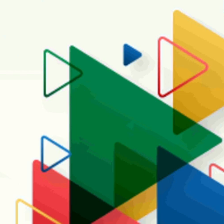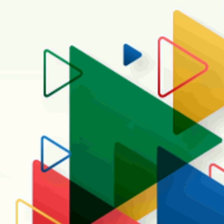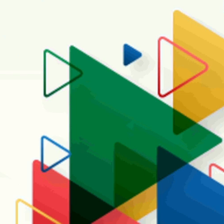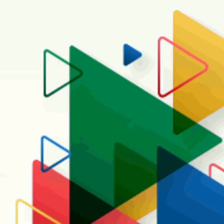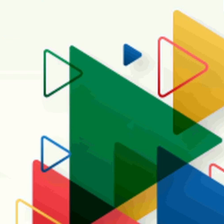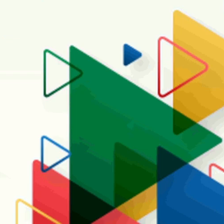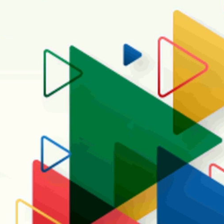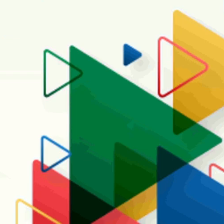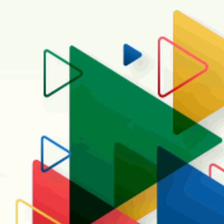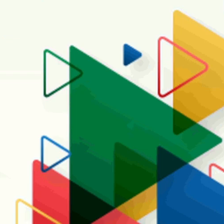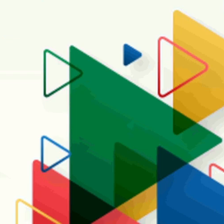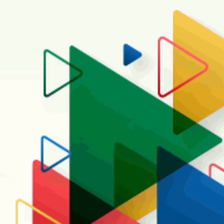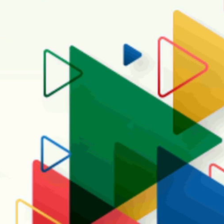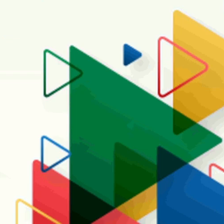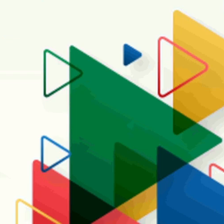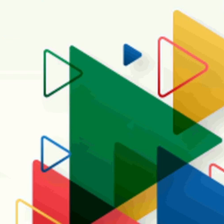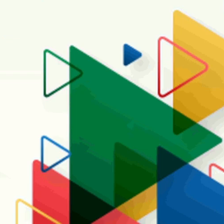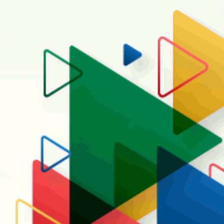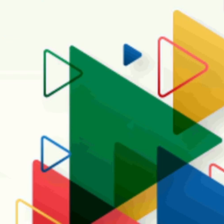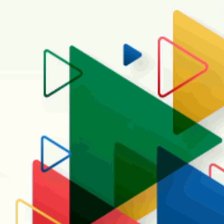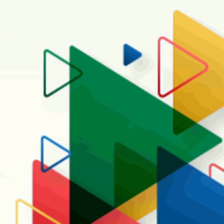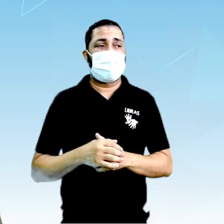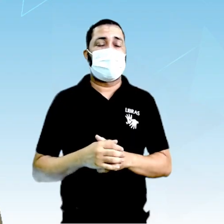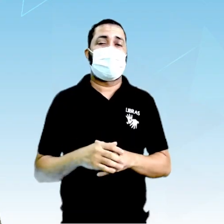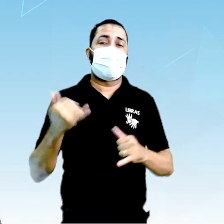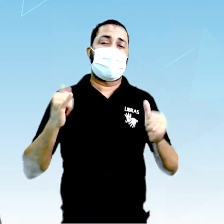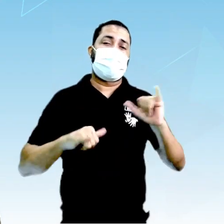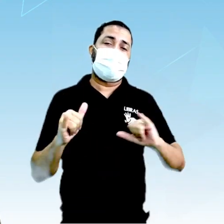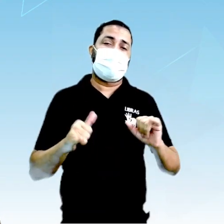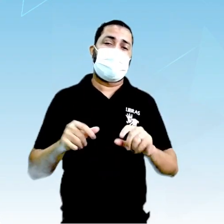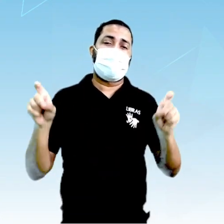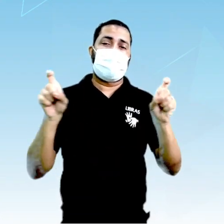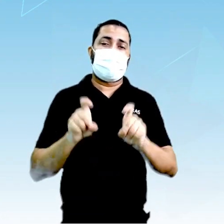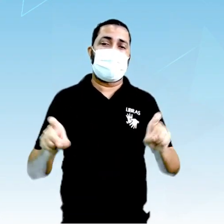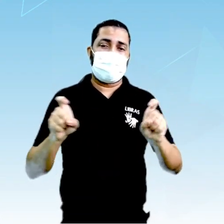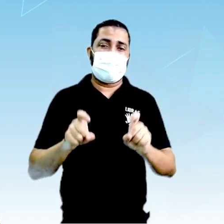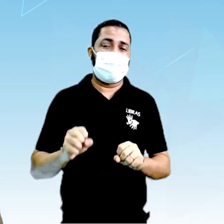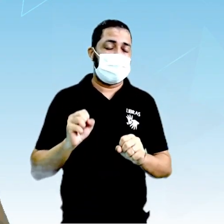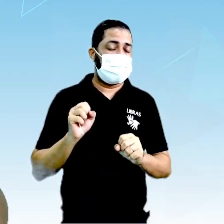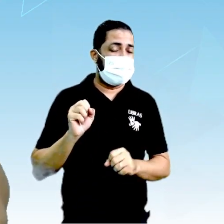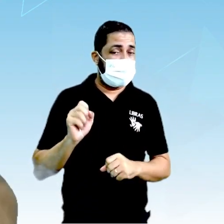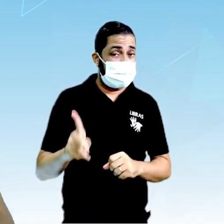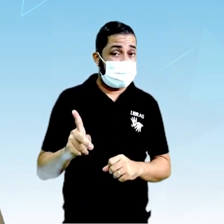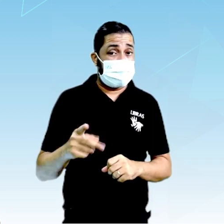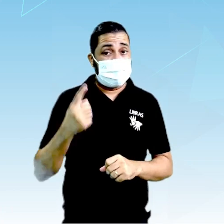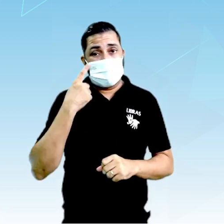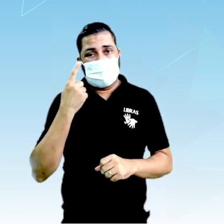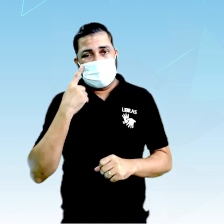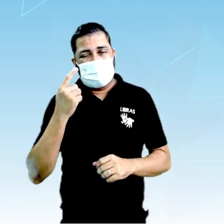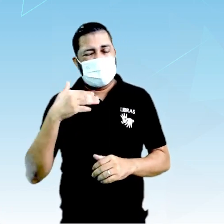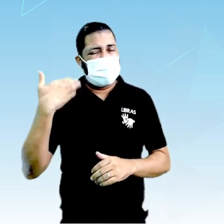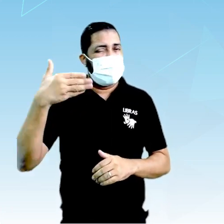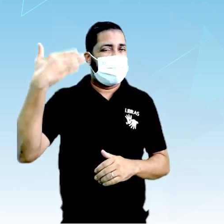o laboratório. Bem-vindo à química computadora. Então, a gente se vê